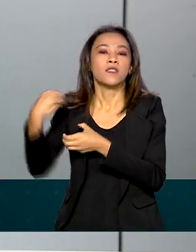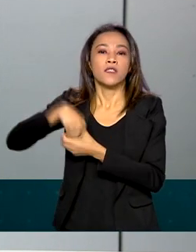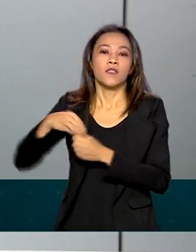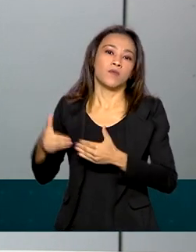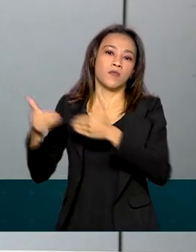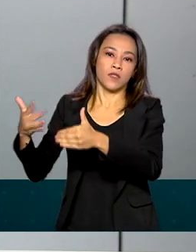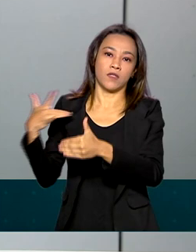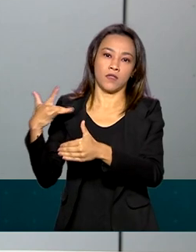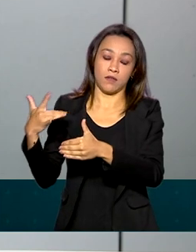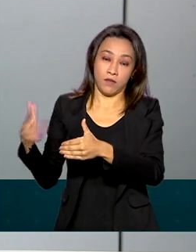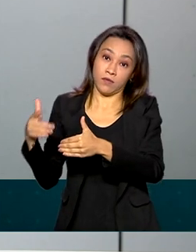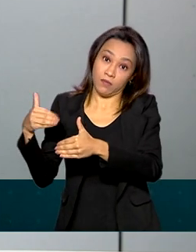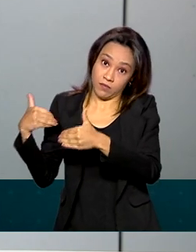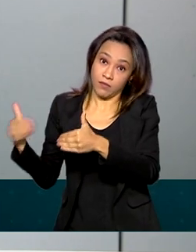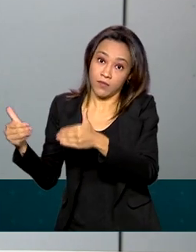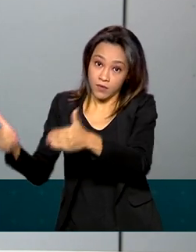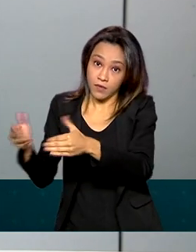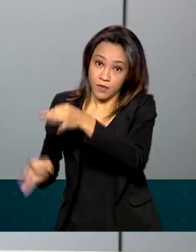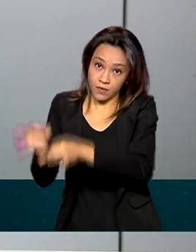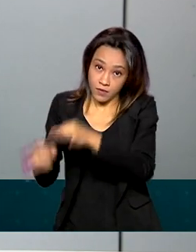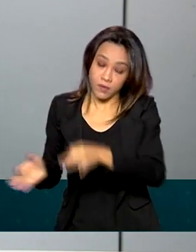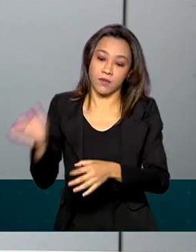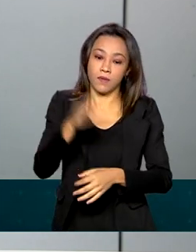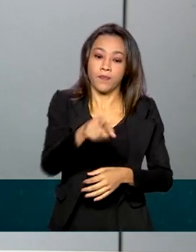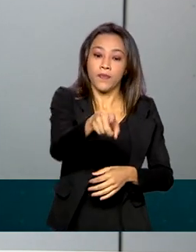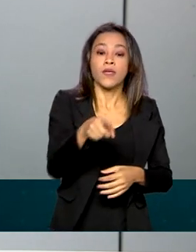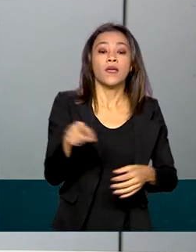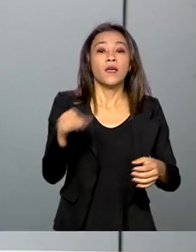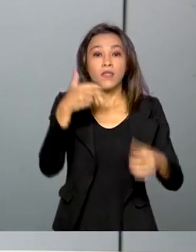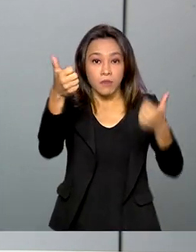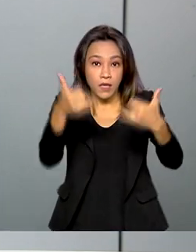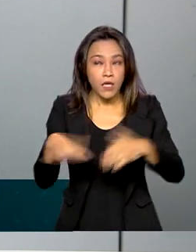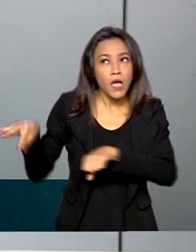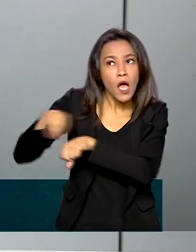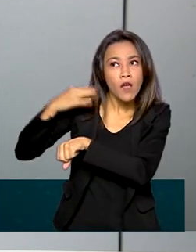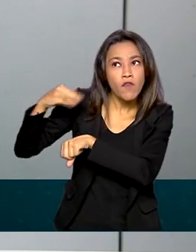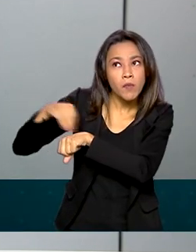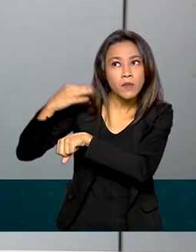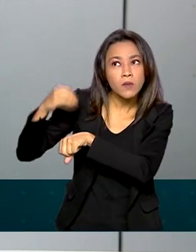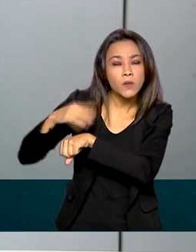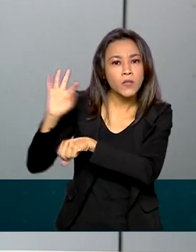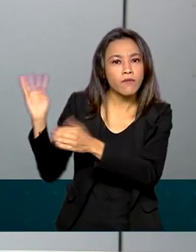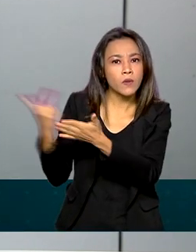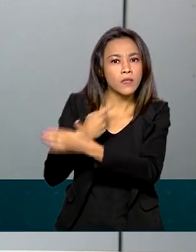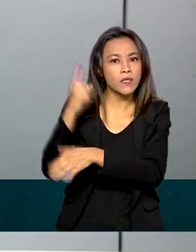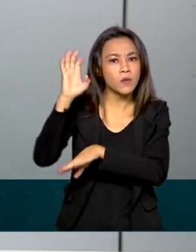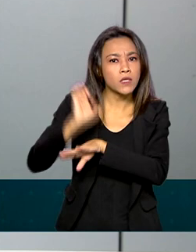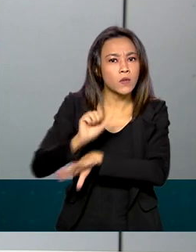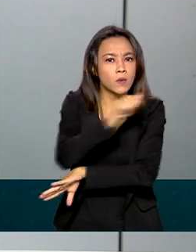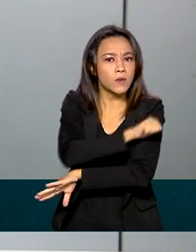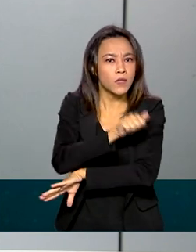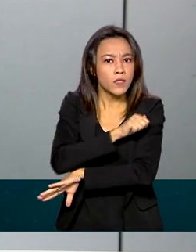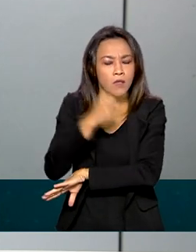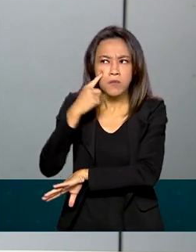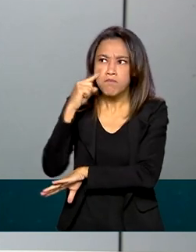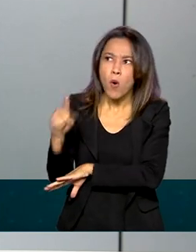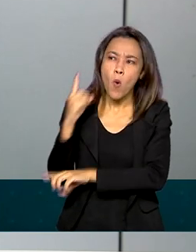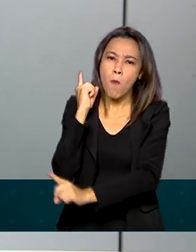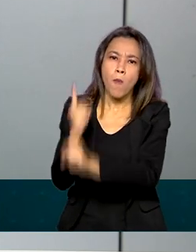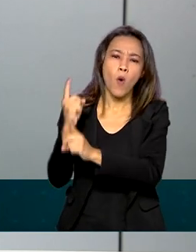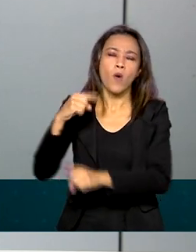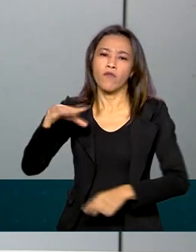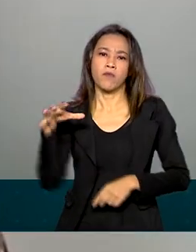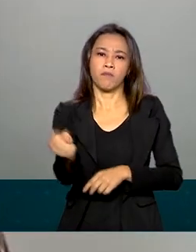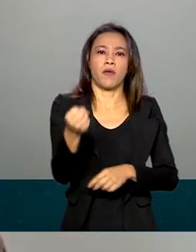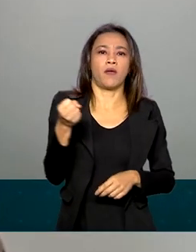Rio de Janeiro, mais precisamente na cidade de Cabo Frio, que identificou e terminou por apreender o